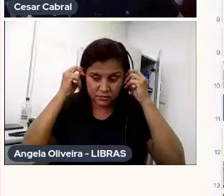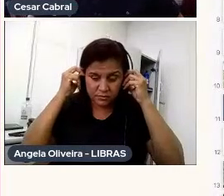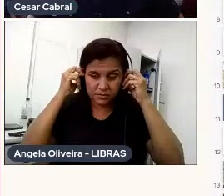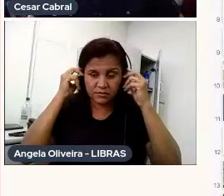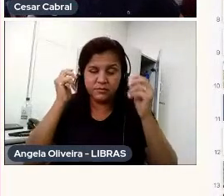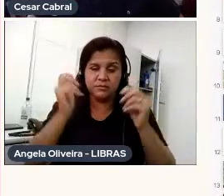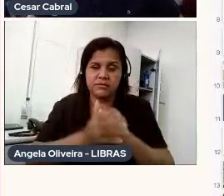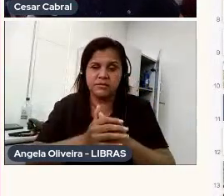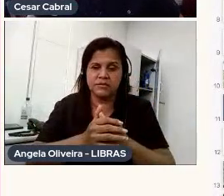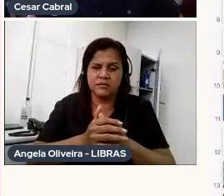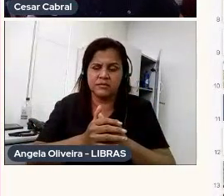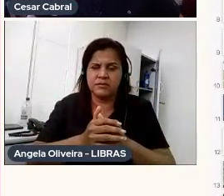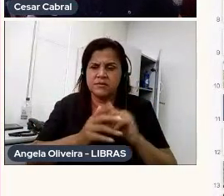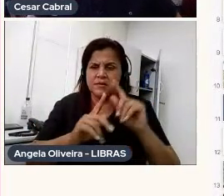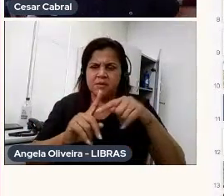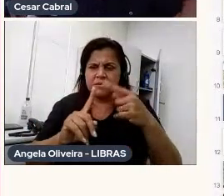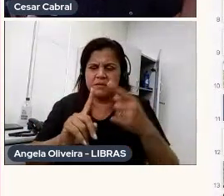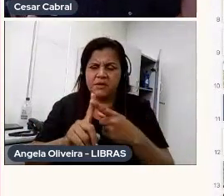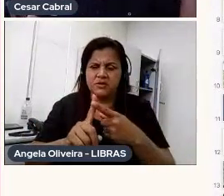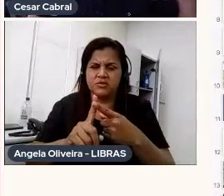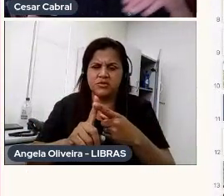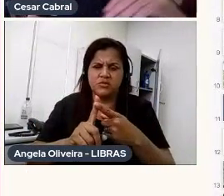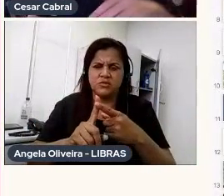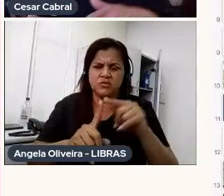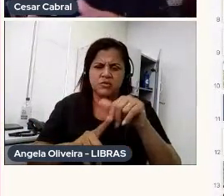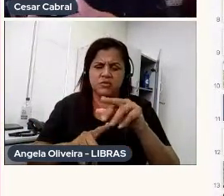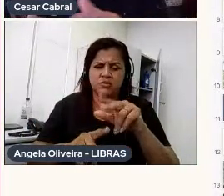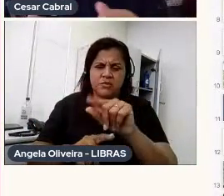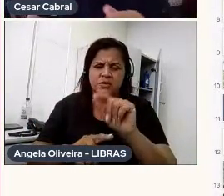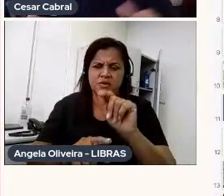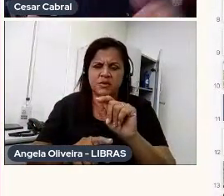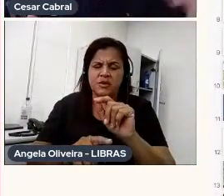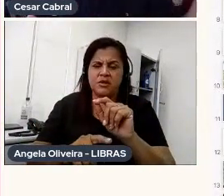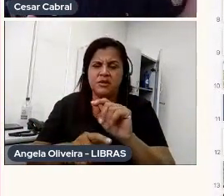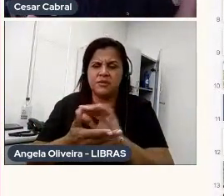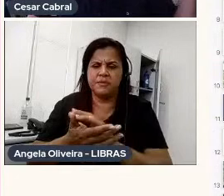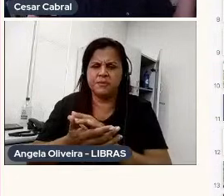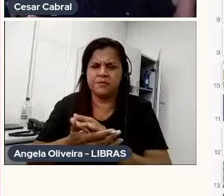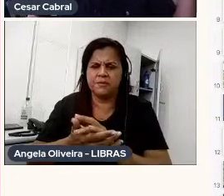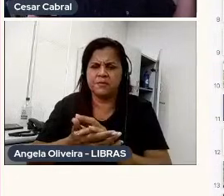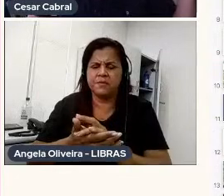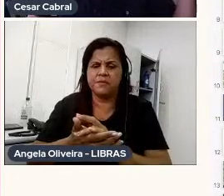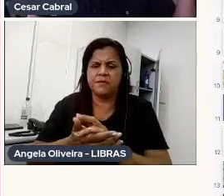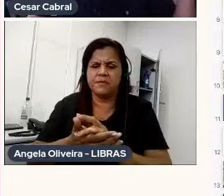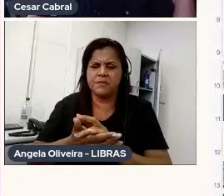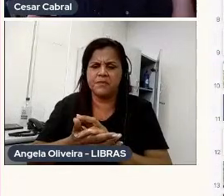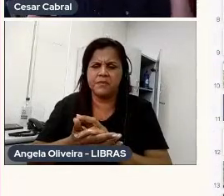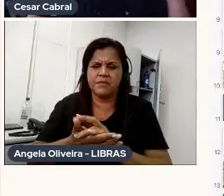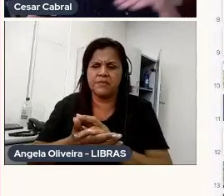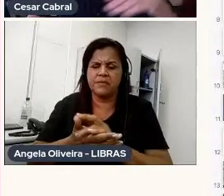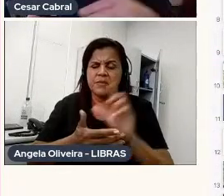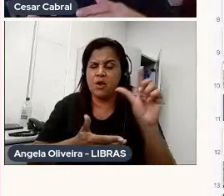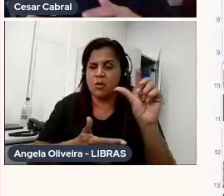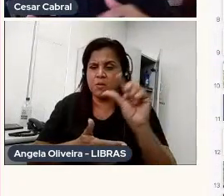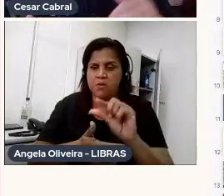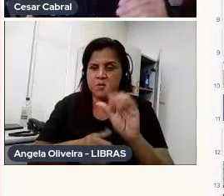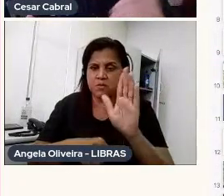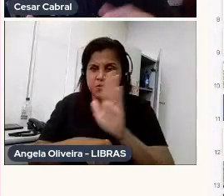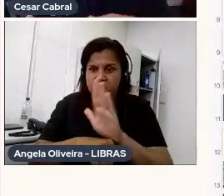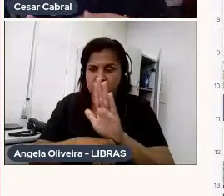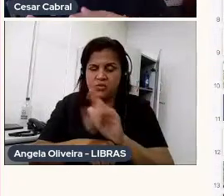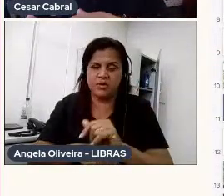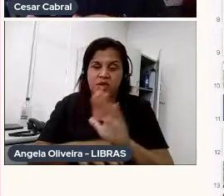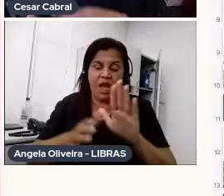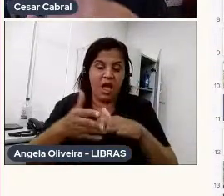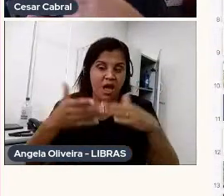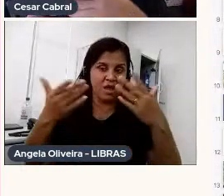oito metros, e, fiz a abertura do curta, né, além de, desse desafio